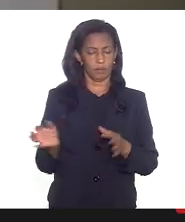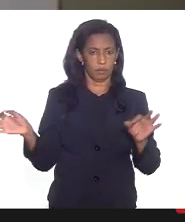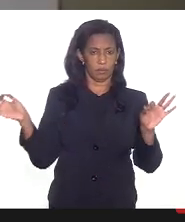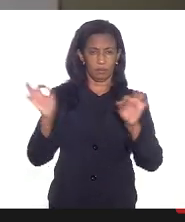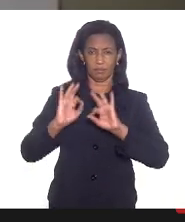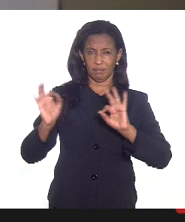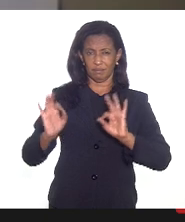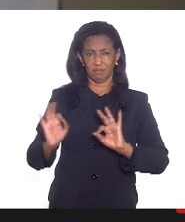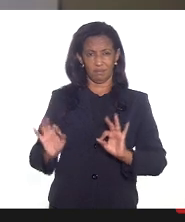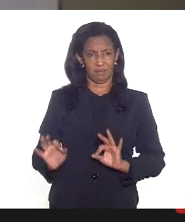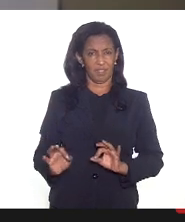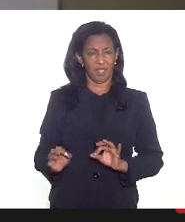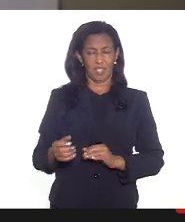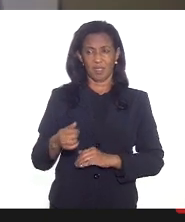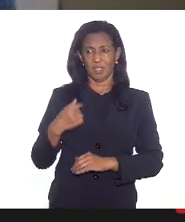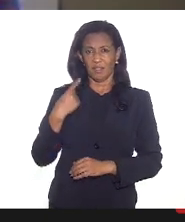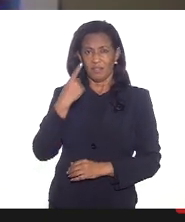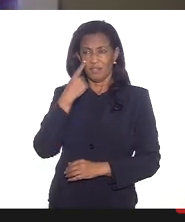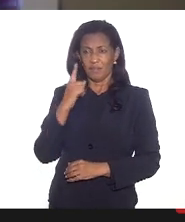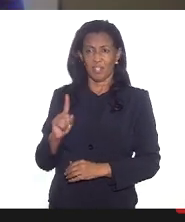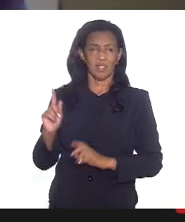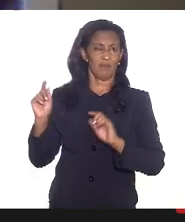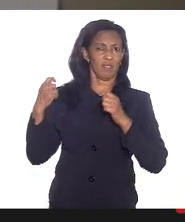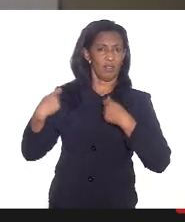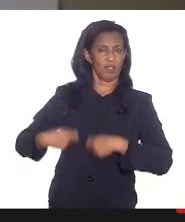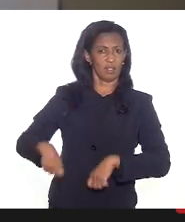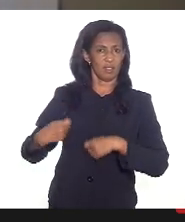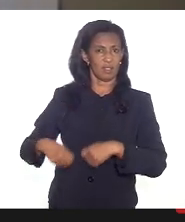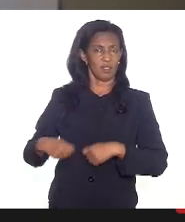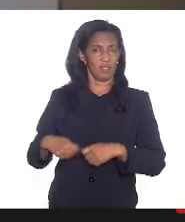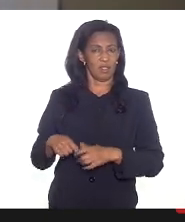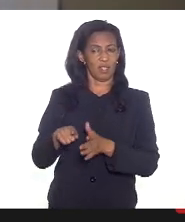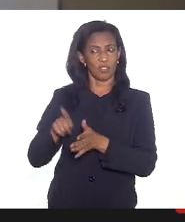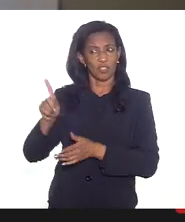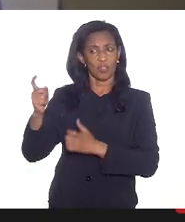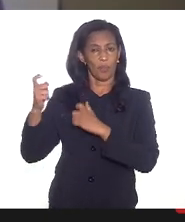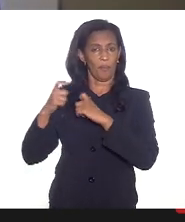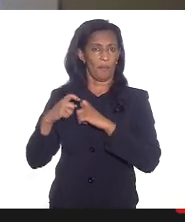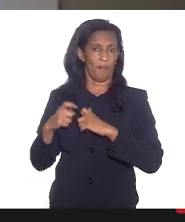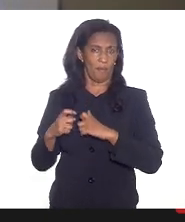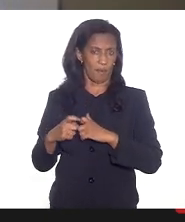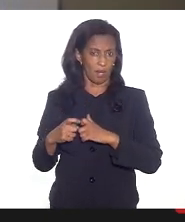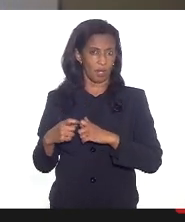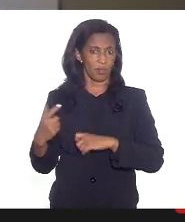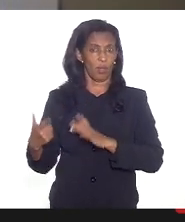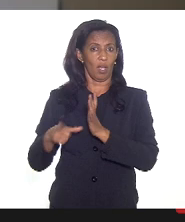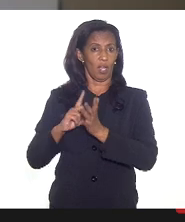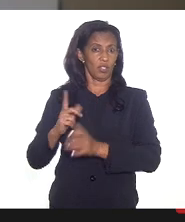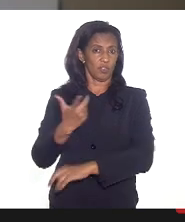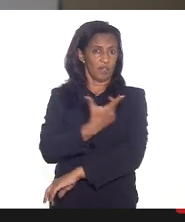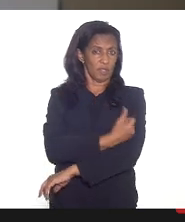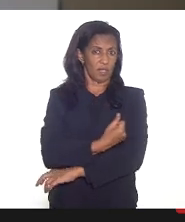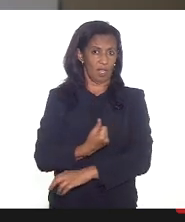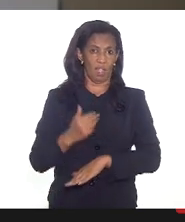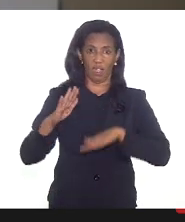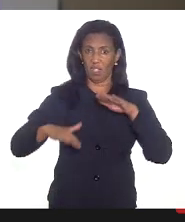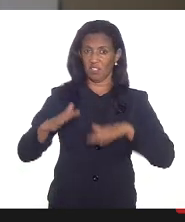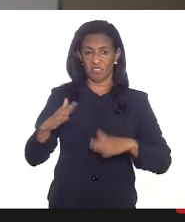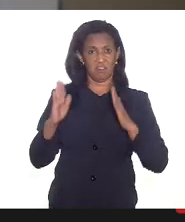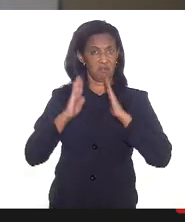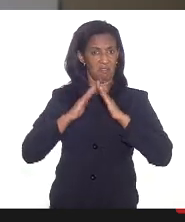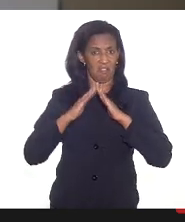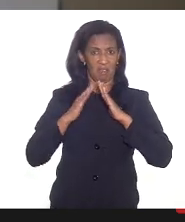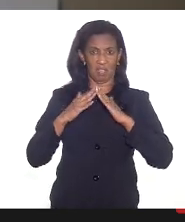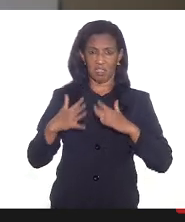elas vislumbram que vai haver uma necessidade de fazer uma consulta antes de vacinar elas muitas vezes nem saem de